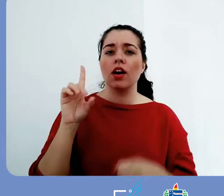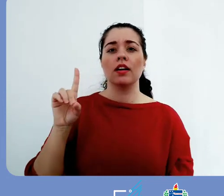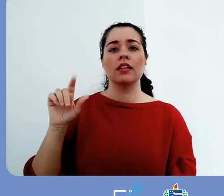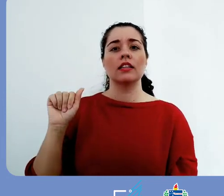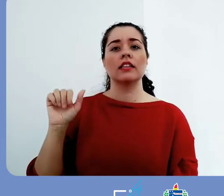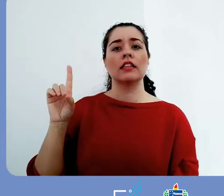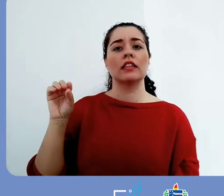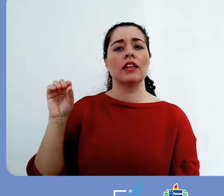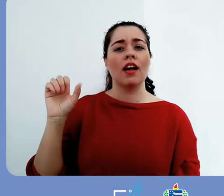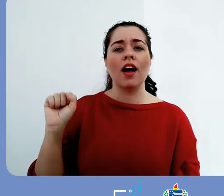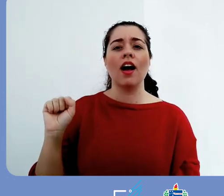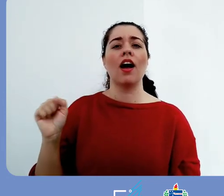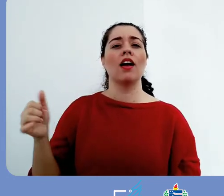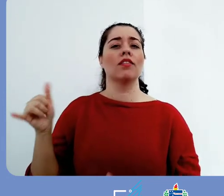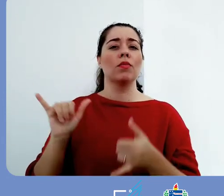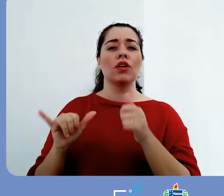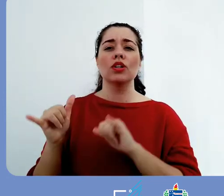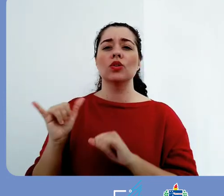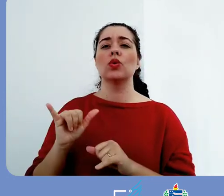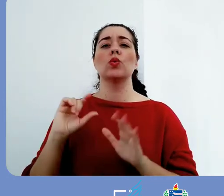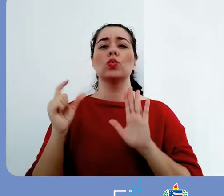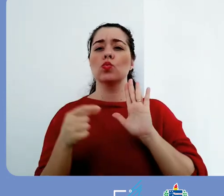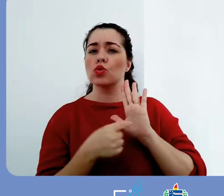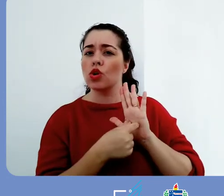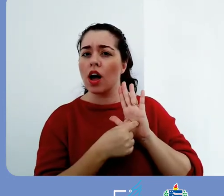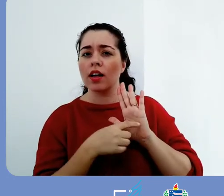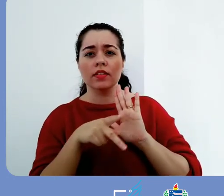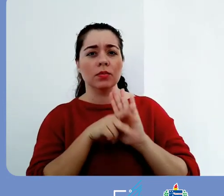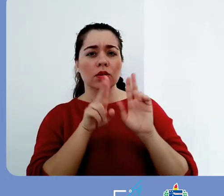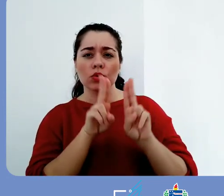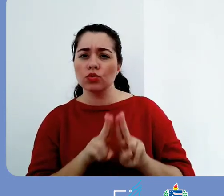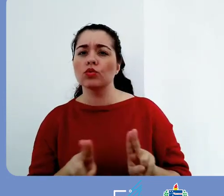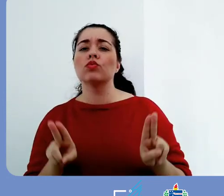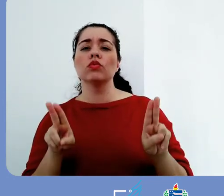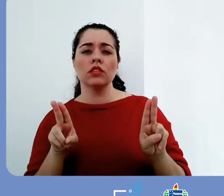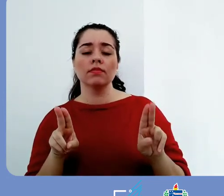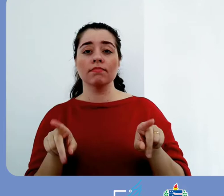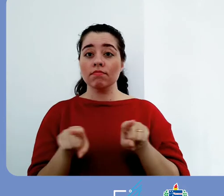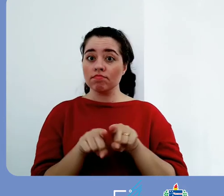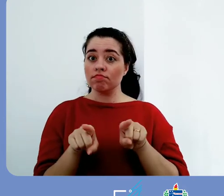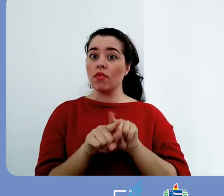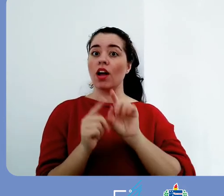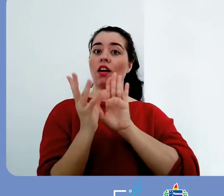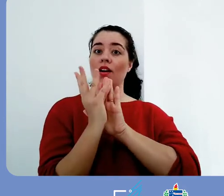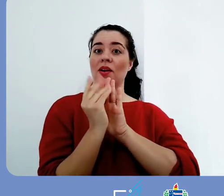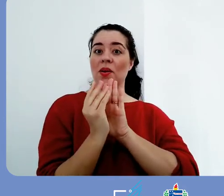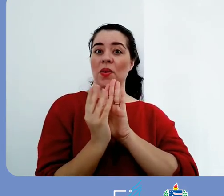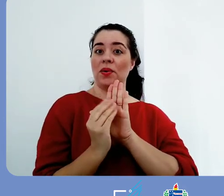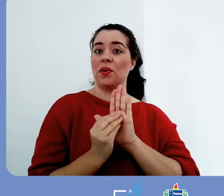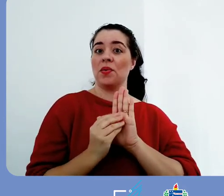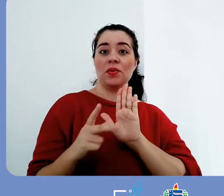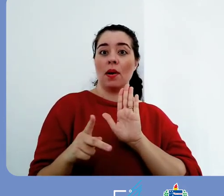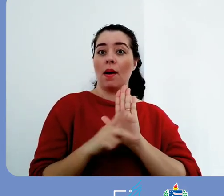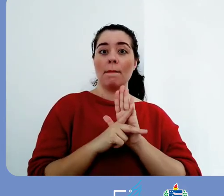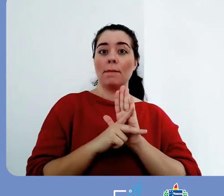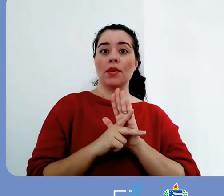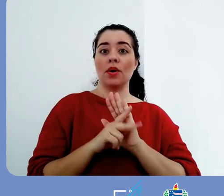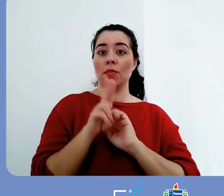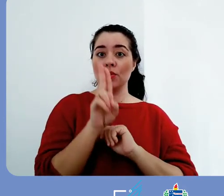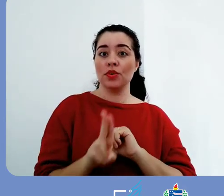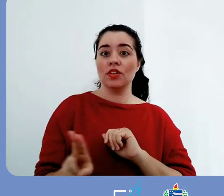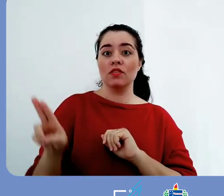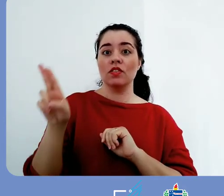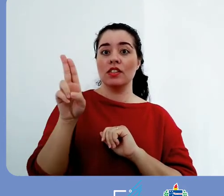vídeos, fotos, dados de laboratórios, softwares produzidos pela UFSC. E também o conteúdo